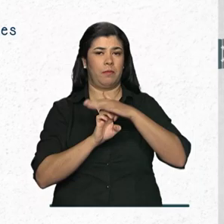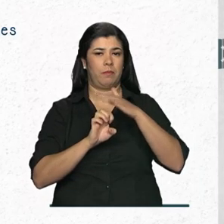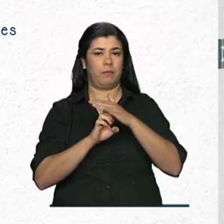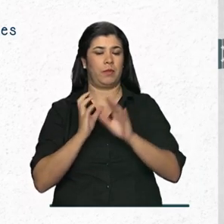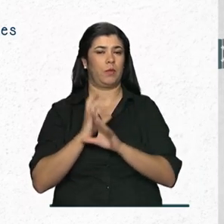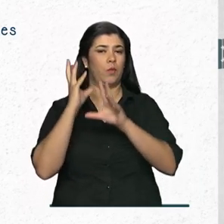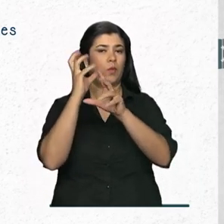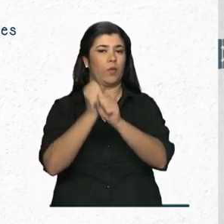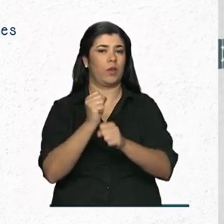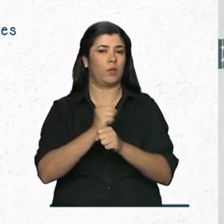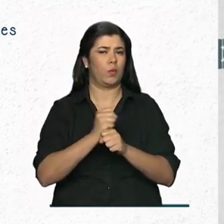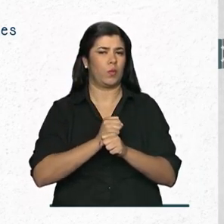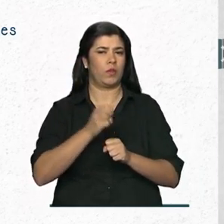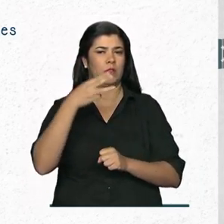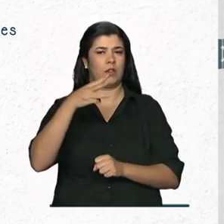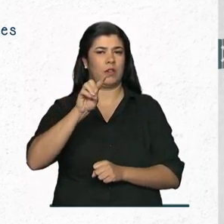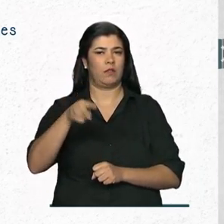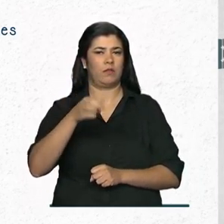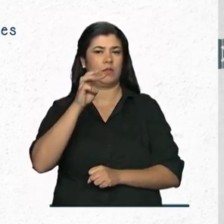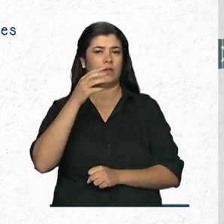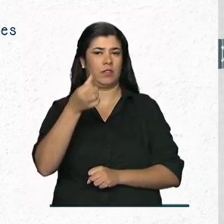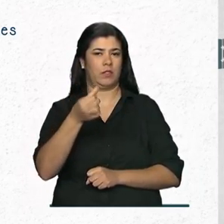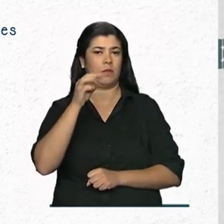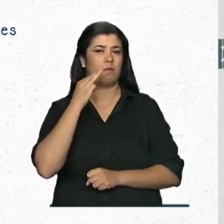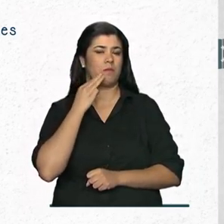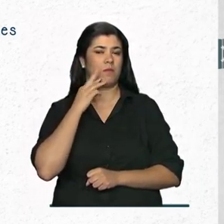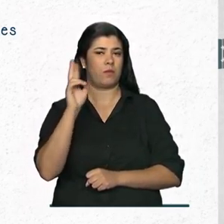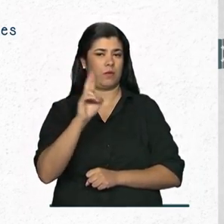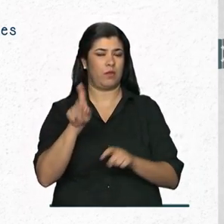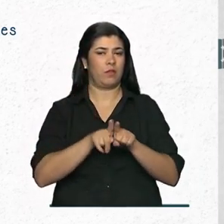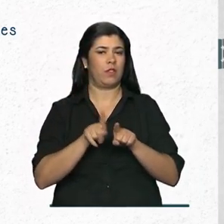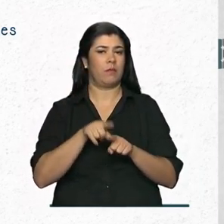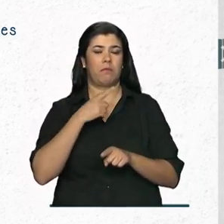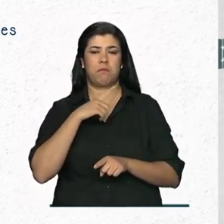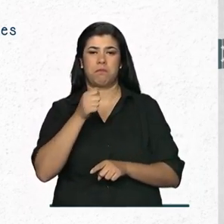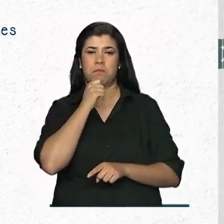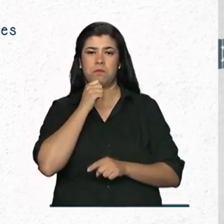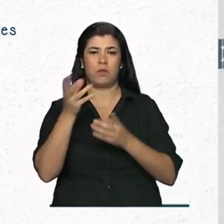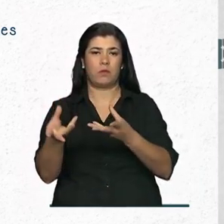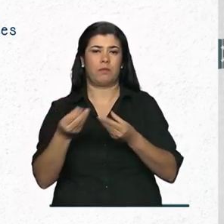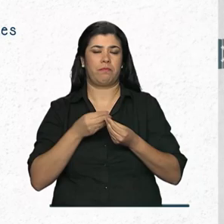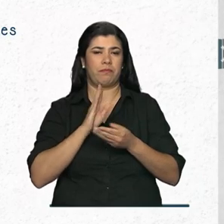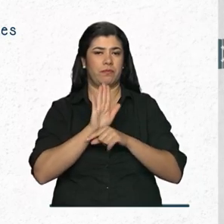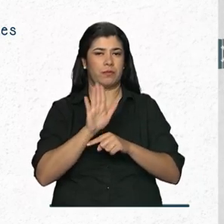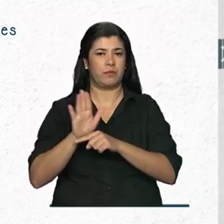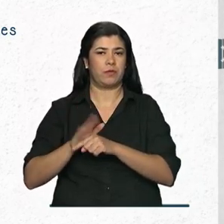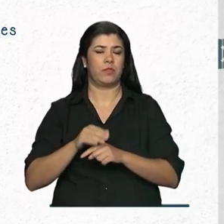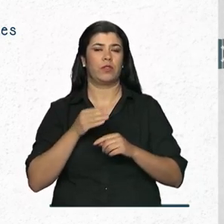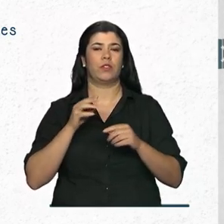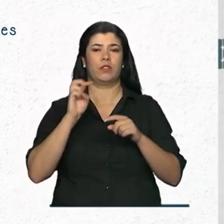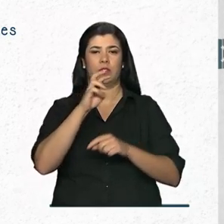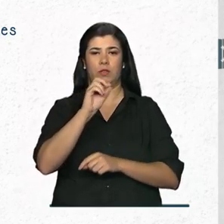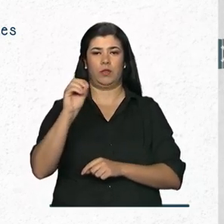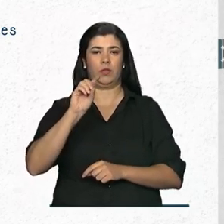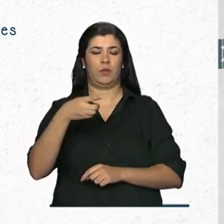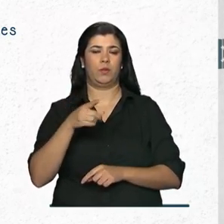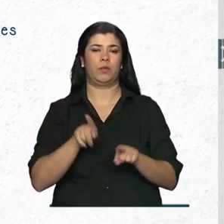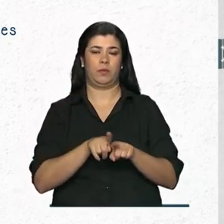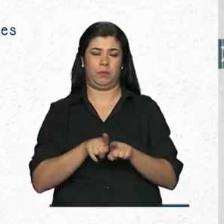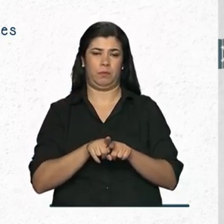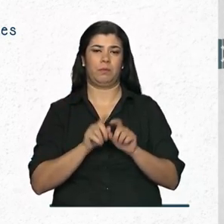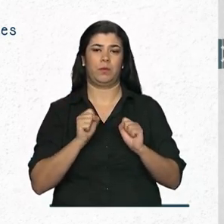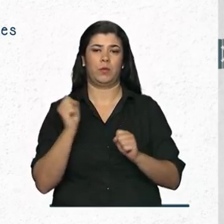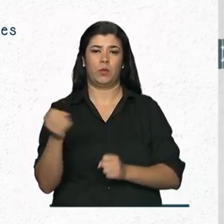com faturamento anual máximo de 3,6 milhões de reais e que não tenham recebido investimentos superiores a 500 mil.